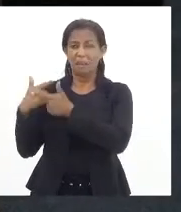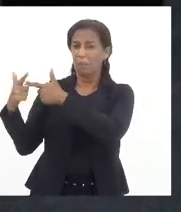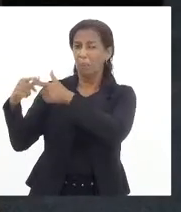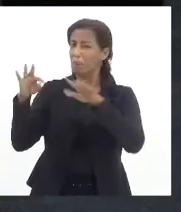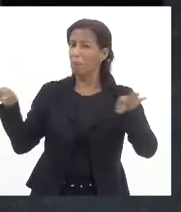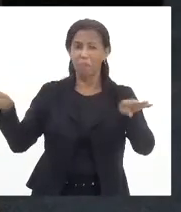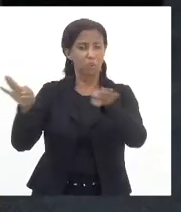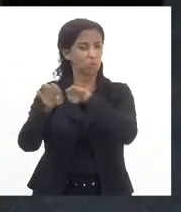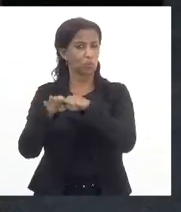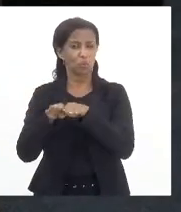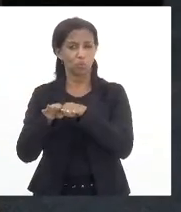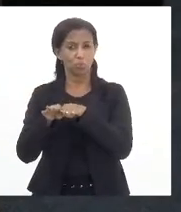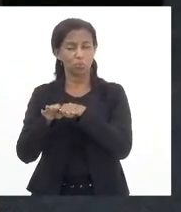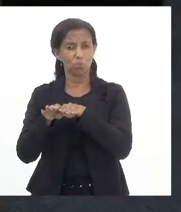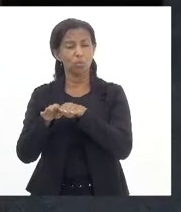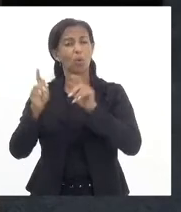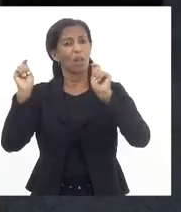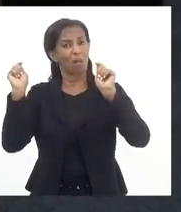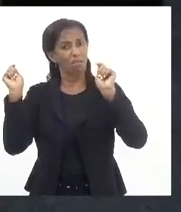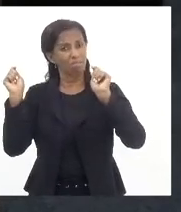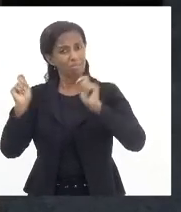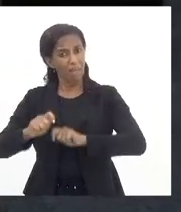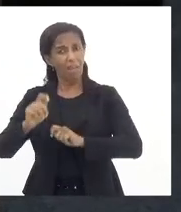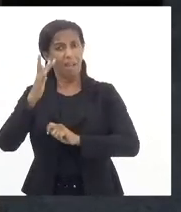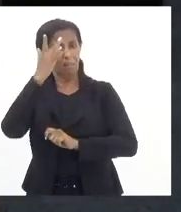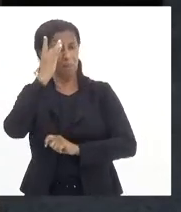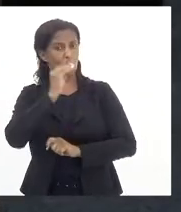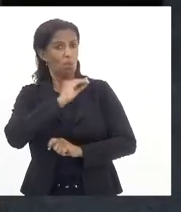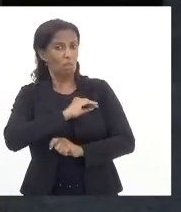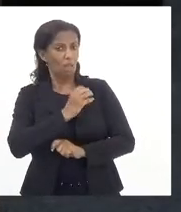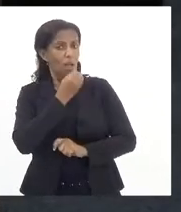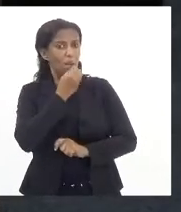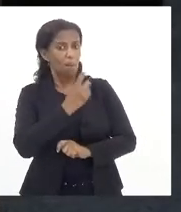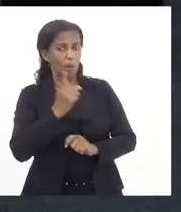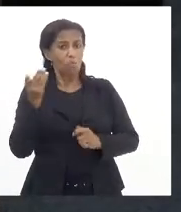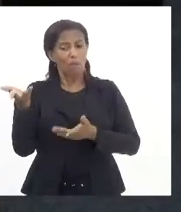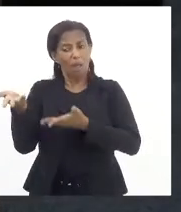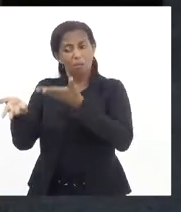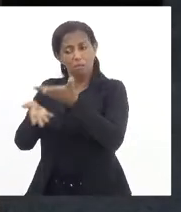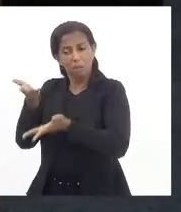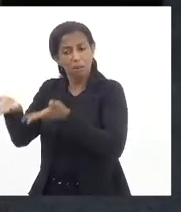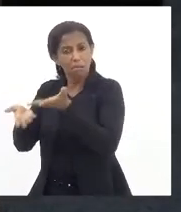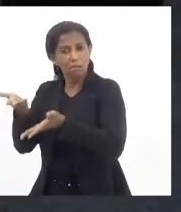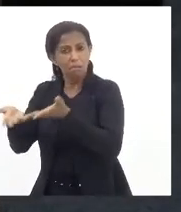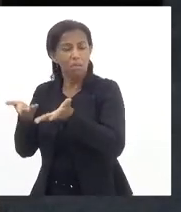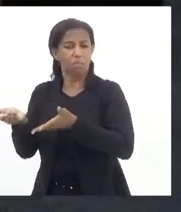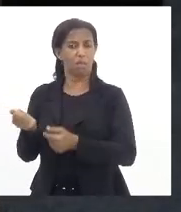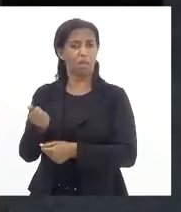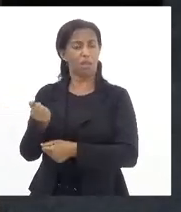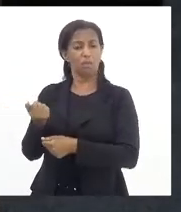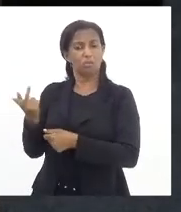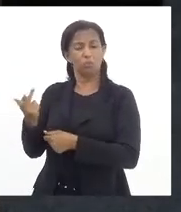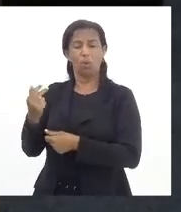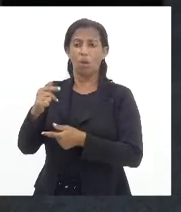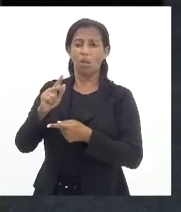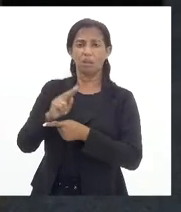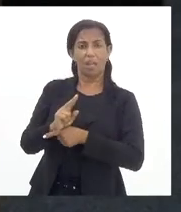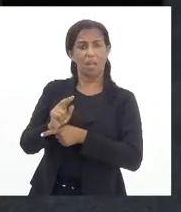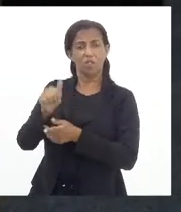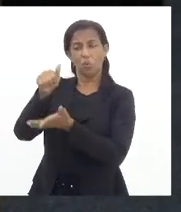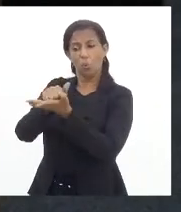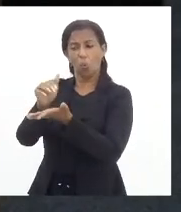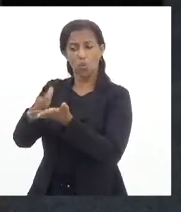todas elas, tem meios, tem meios para fazer o tratamento de prevenção às sequelas, de combate às